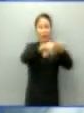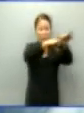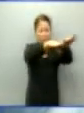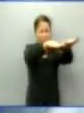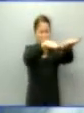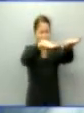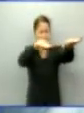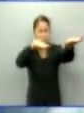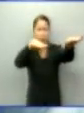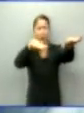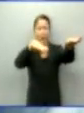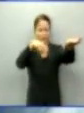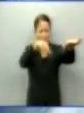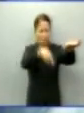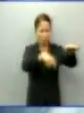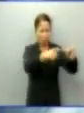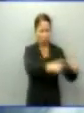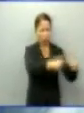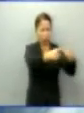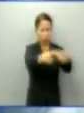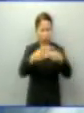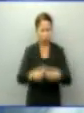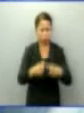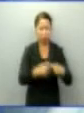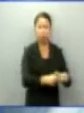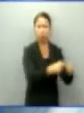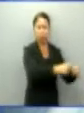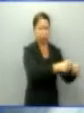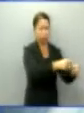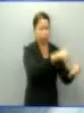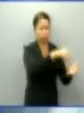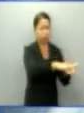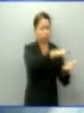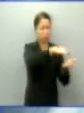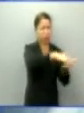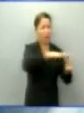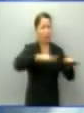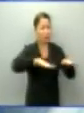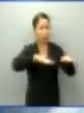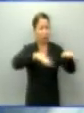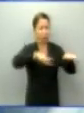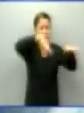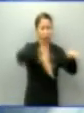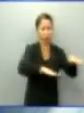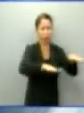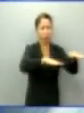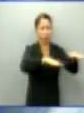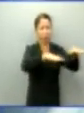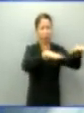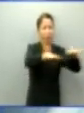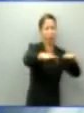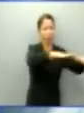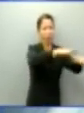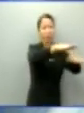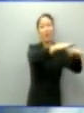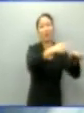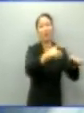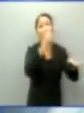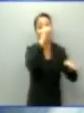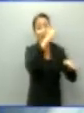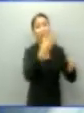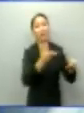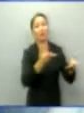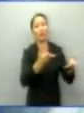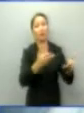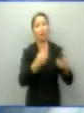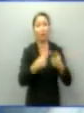nossa produção. Nós temos que fazer aqui políticas em que possamos desafogar essa questão dessas rodovias. Nós temos que